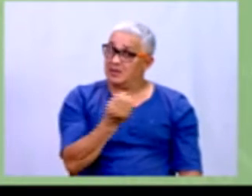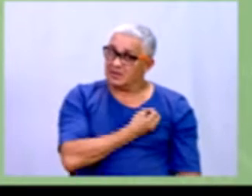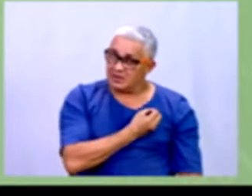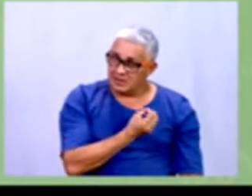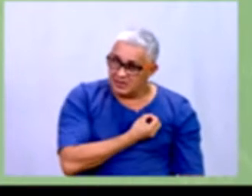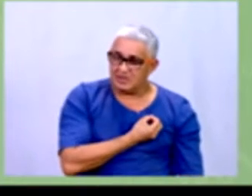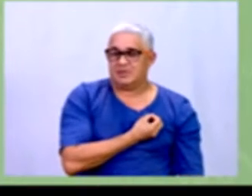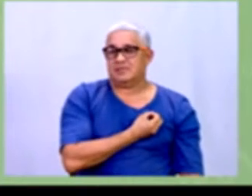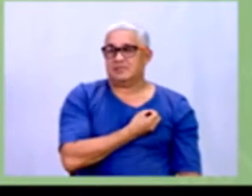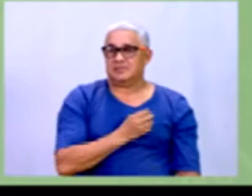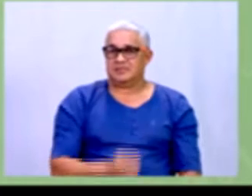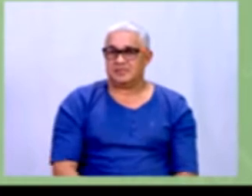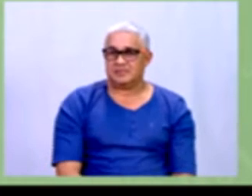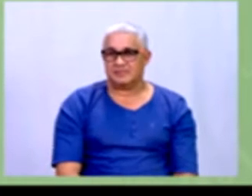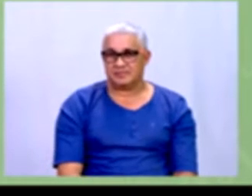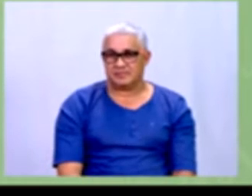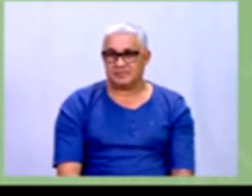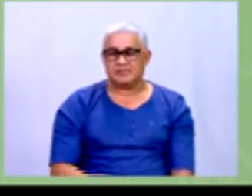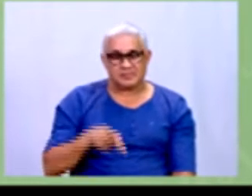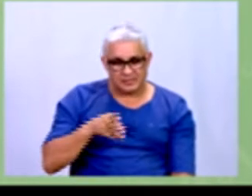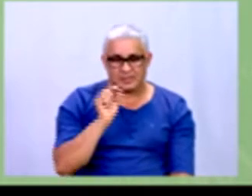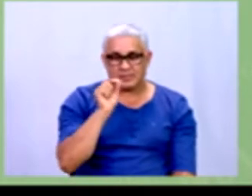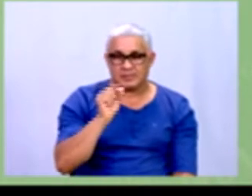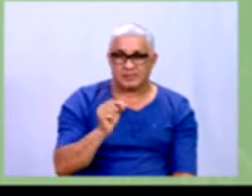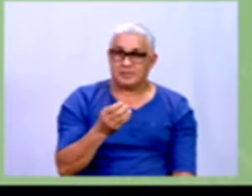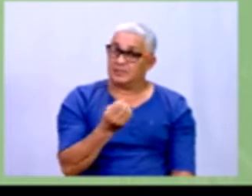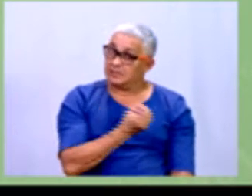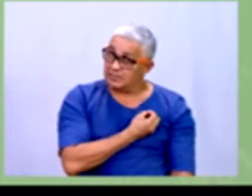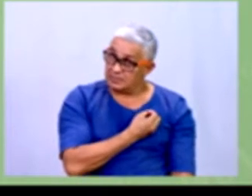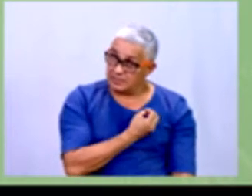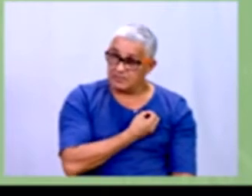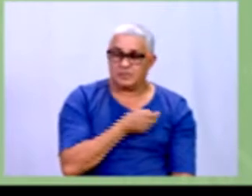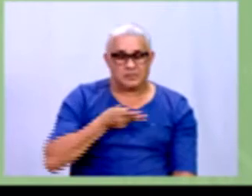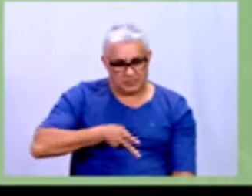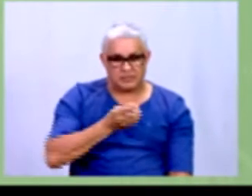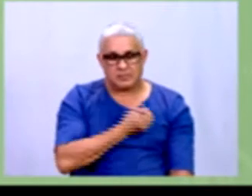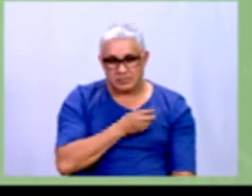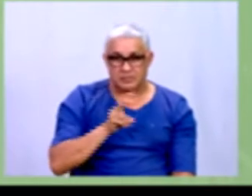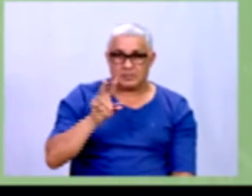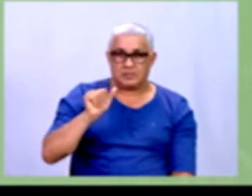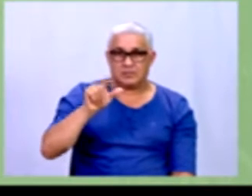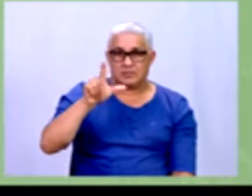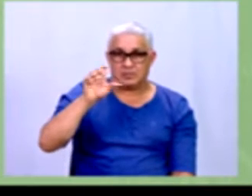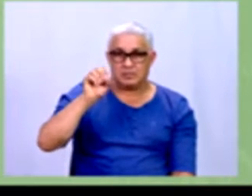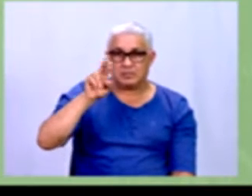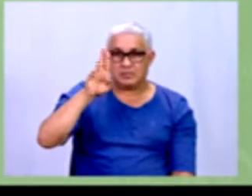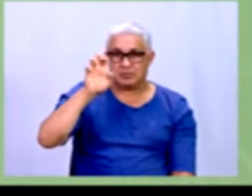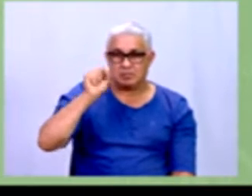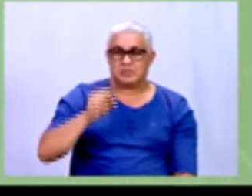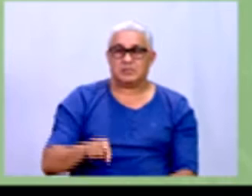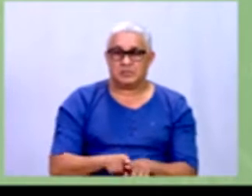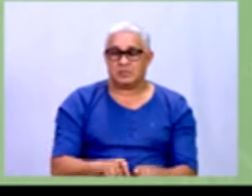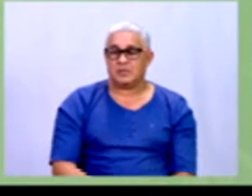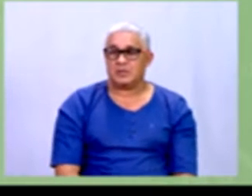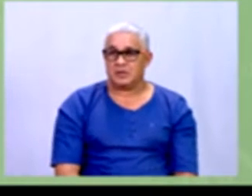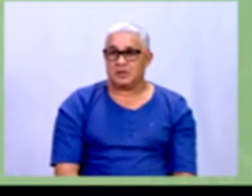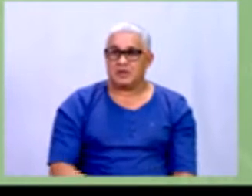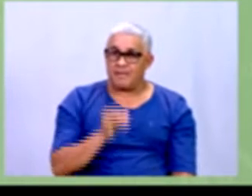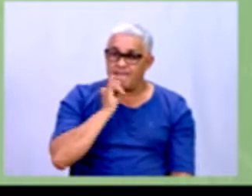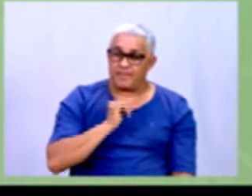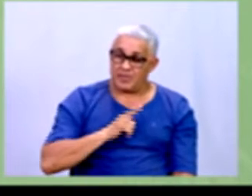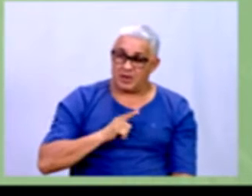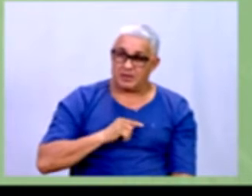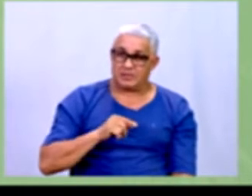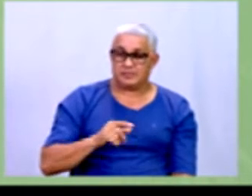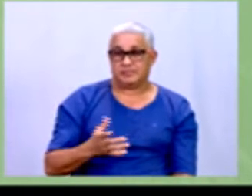quantitativa, elas sempre vão ser do tipo numérica. Valores, etc. Então, vai ter a variável